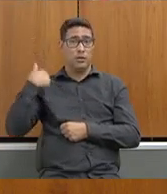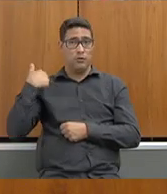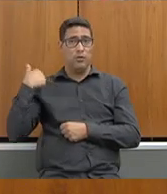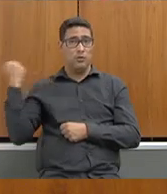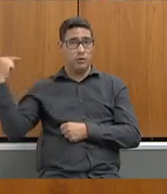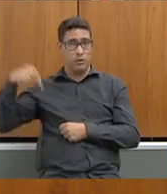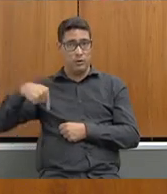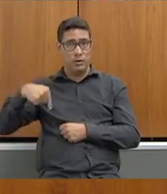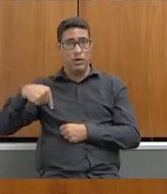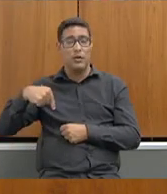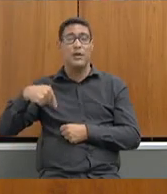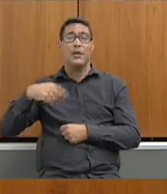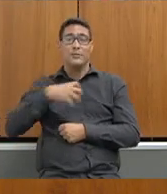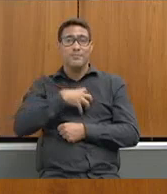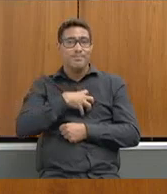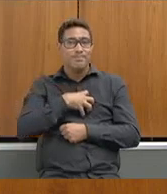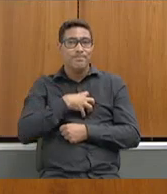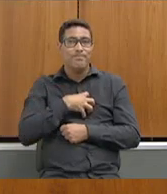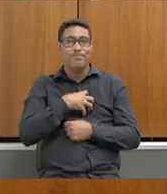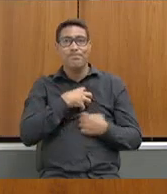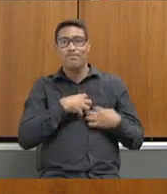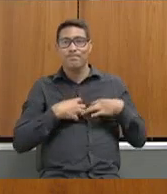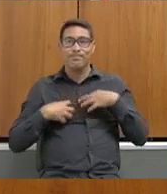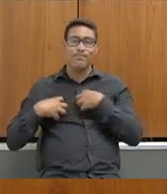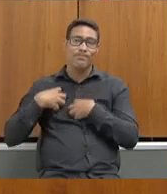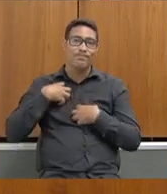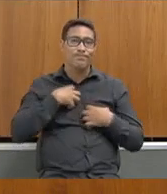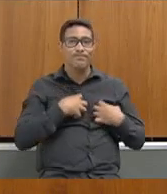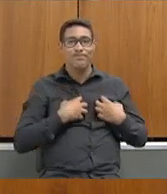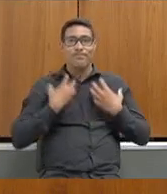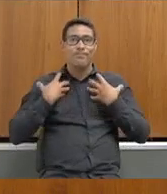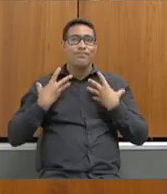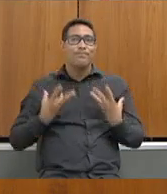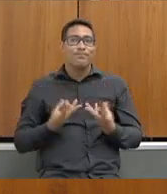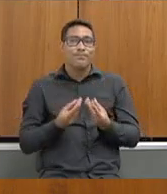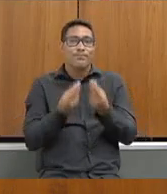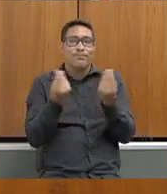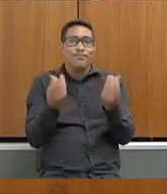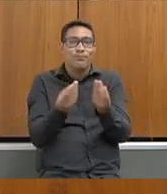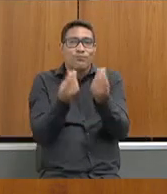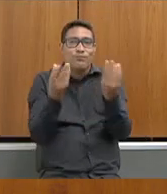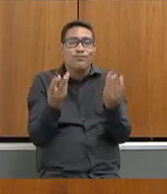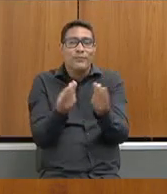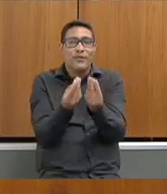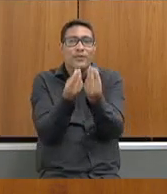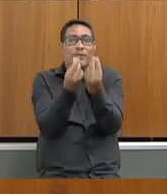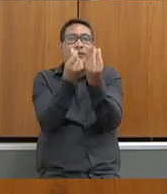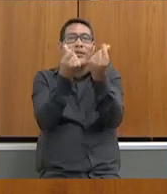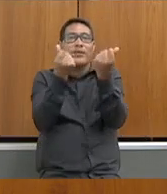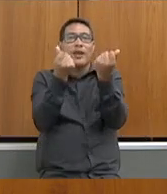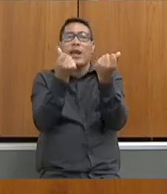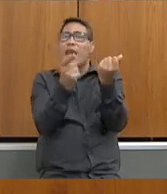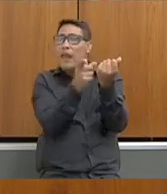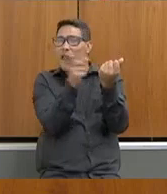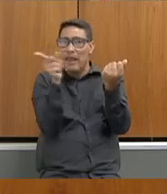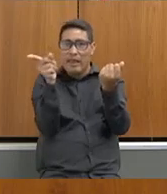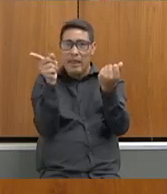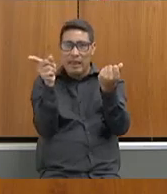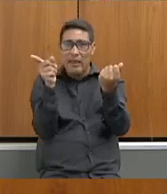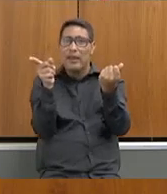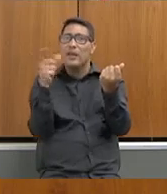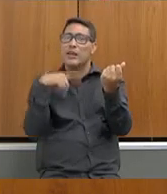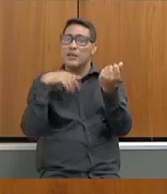sensação de fragilidade com relação à vida humana. Ele que foi reeleito, quer dizer, tinha o